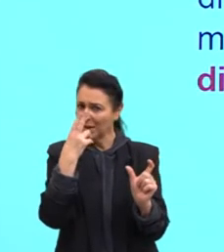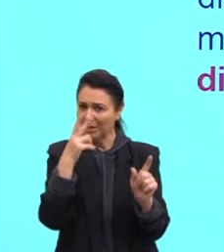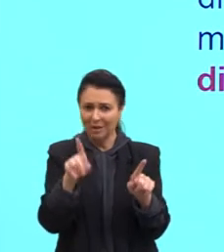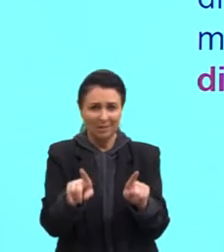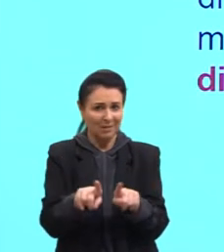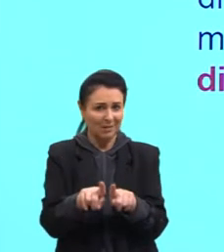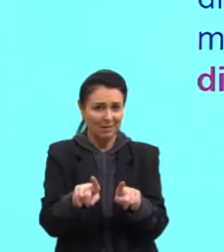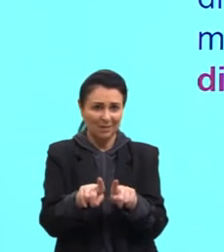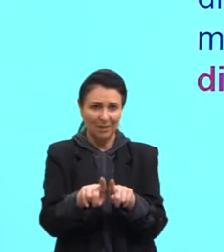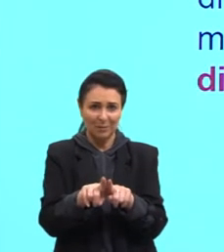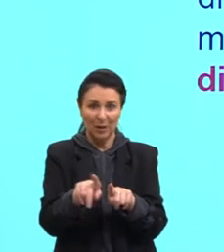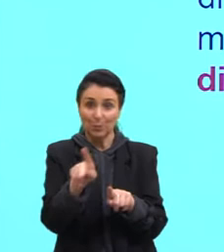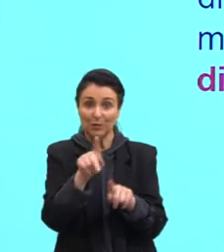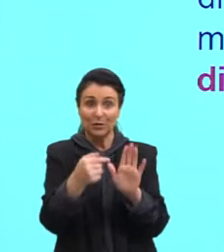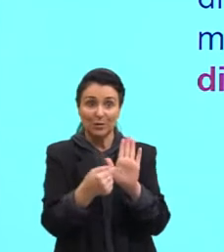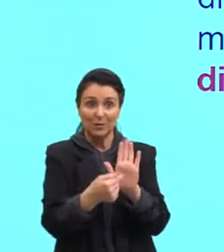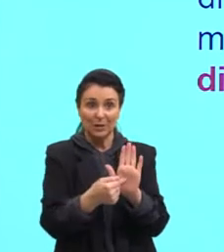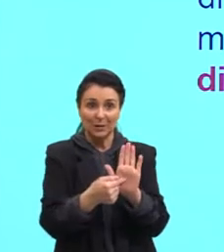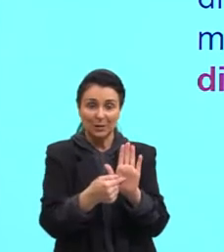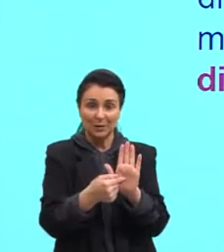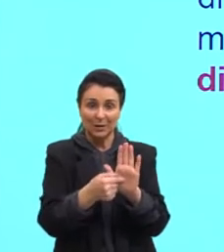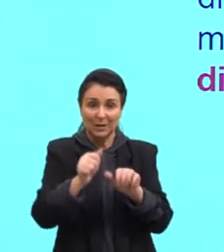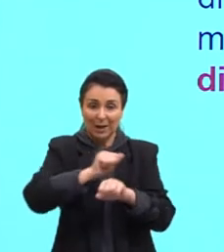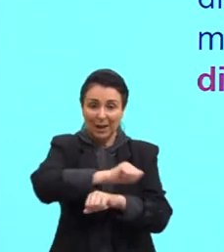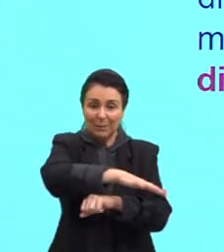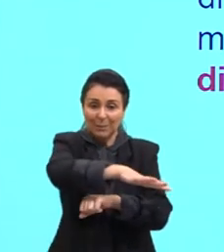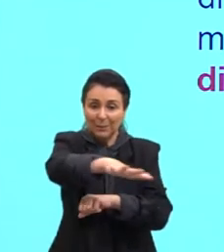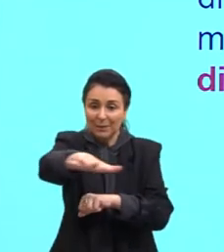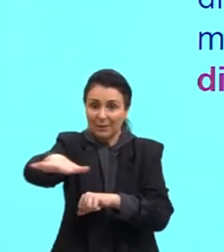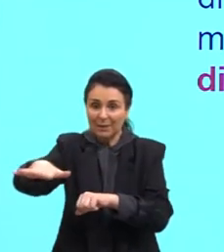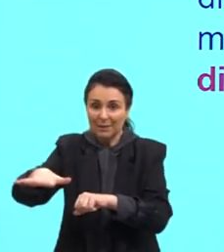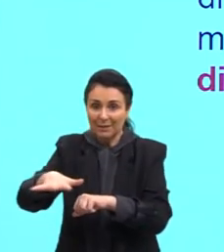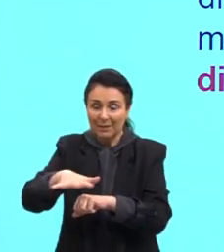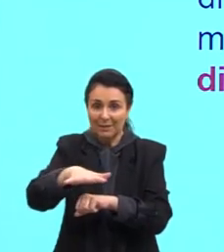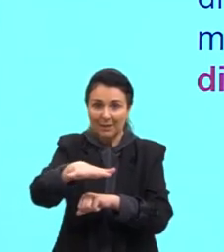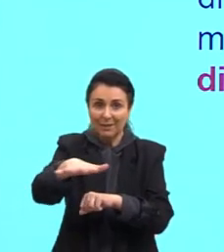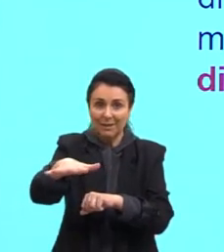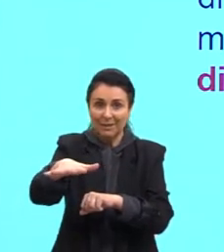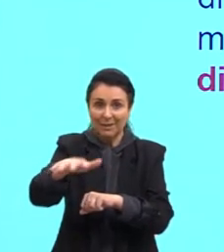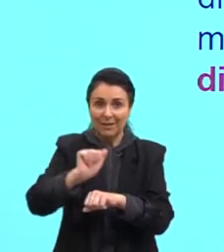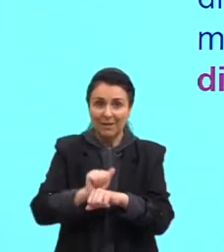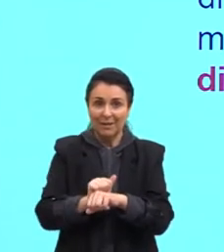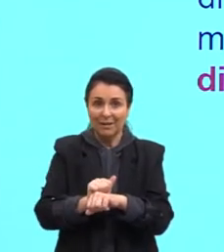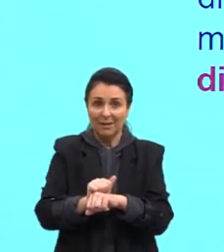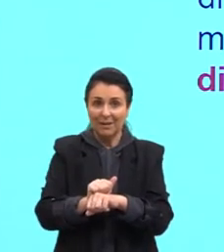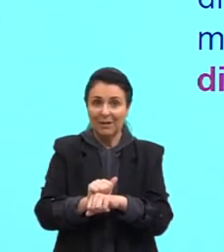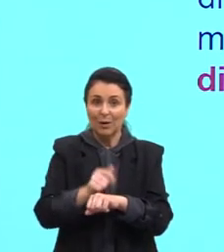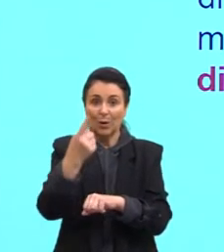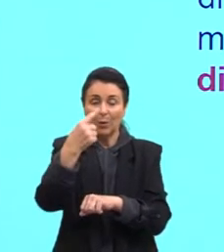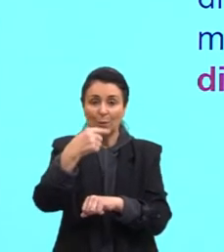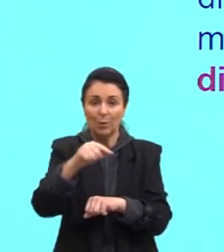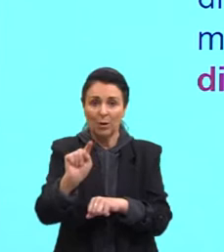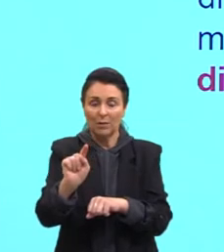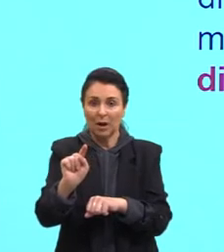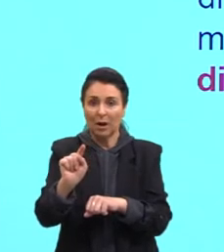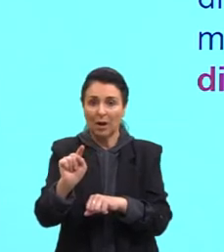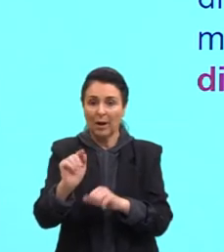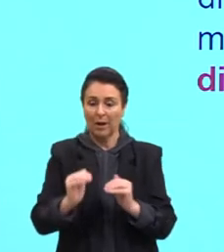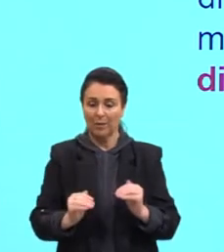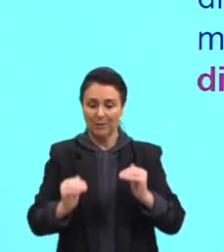Epidemia, né? Epidêmico. Proporções. Proporções. Proporções.